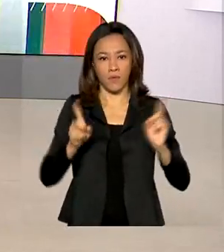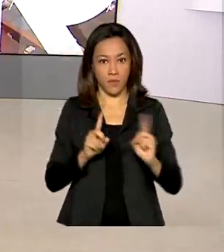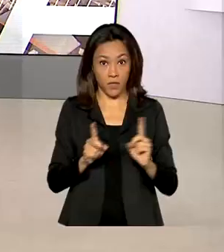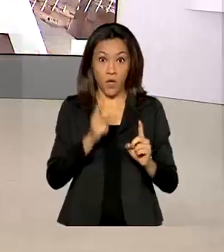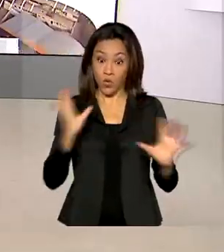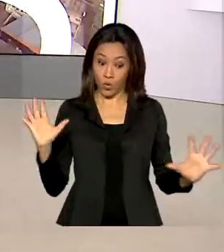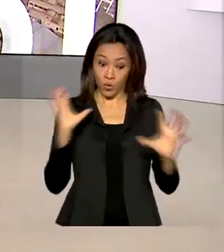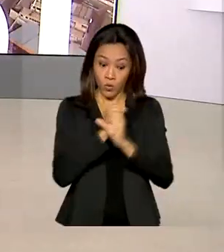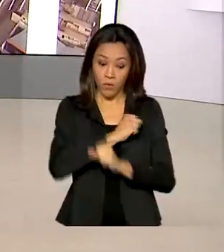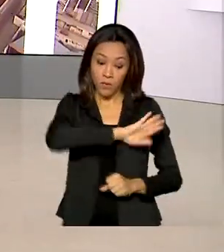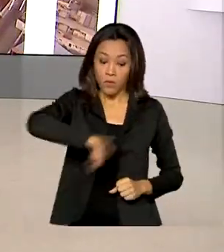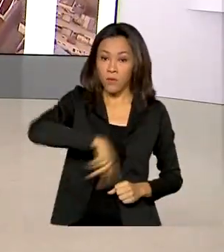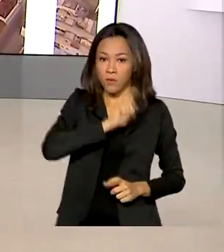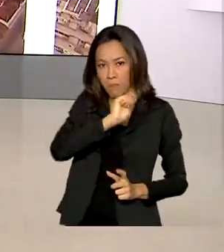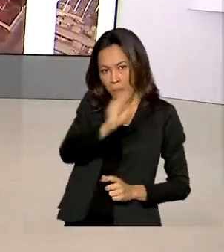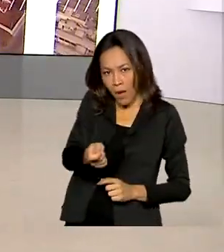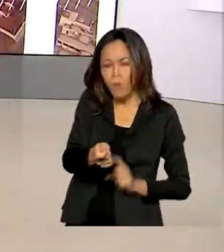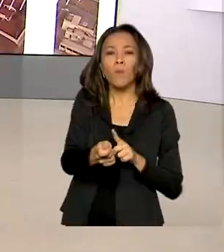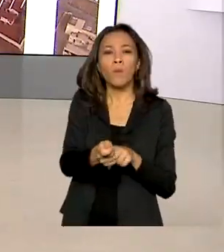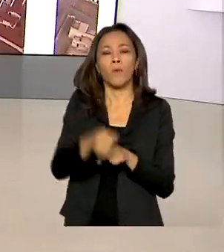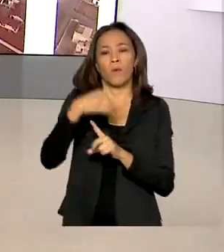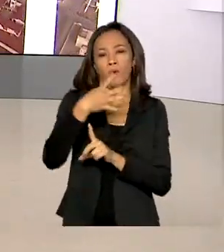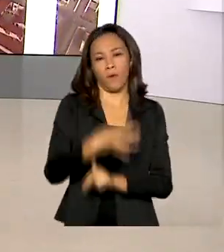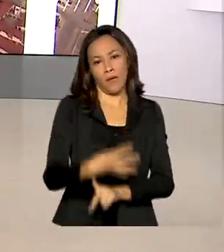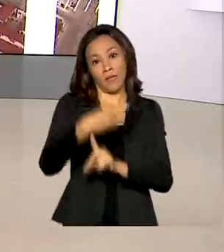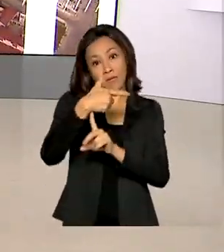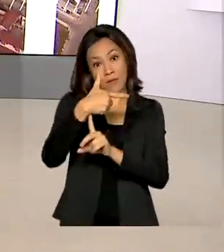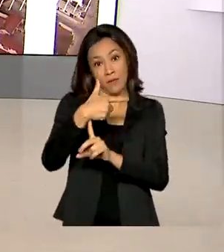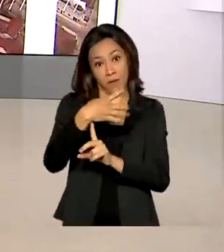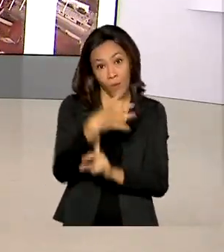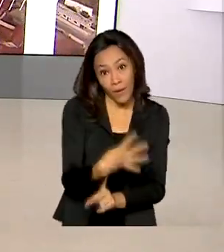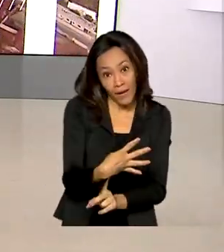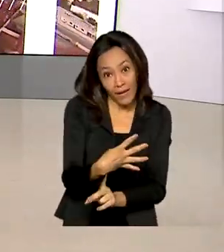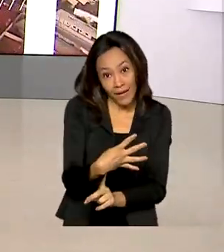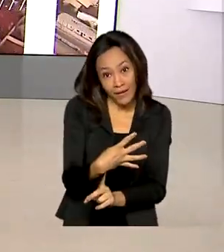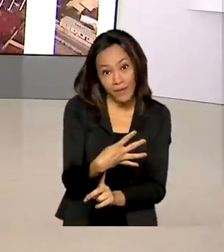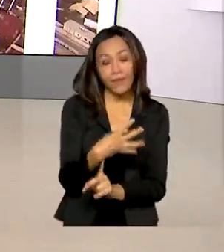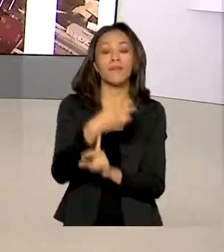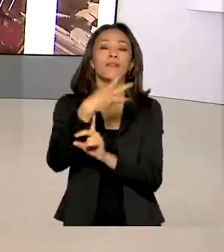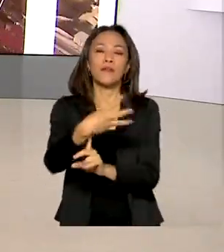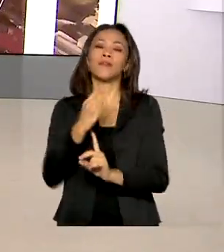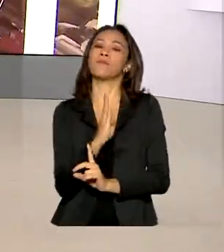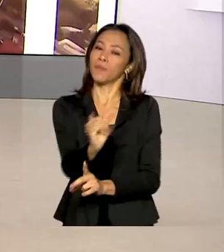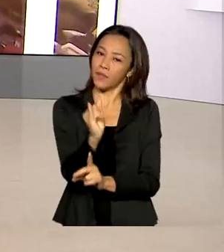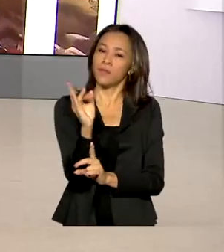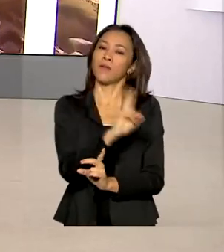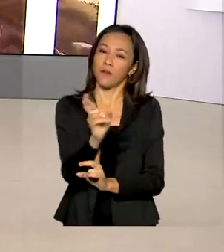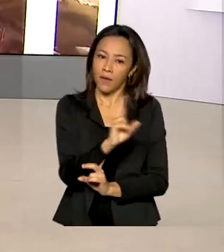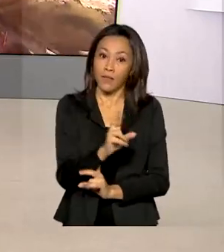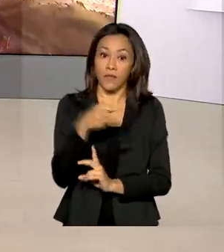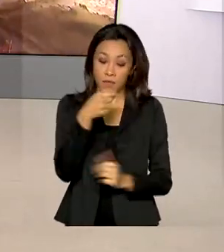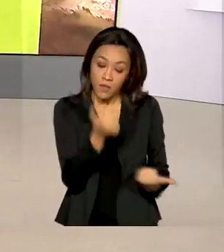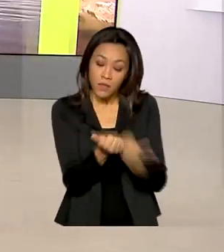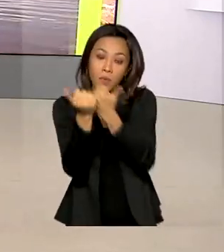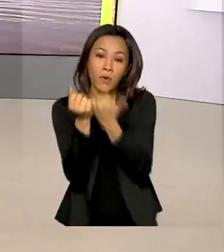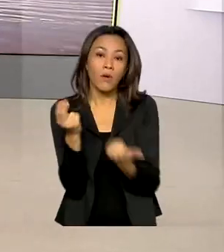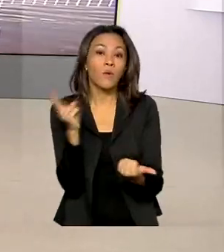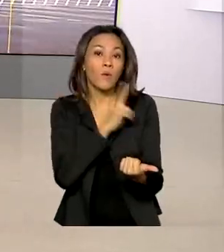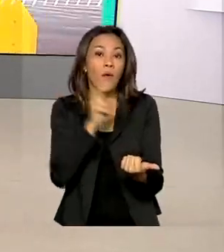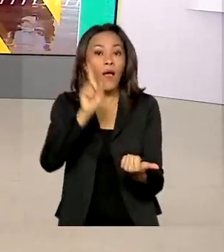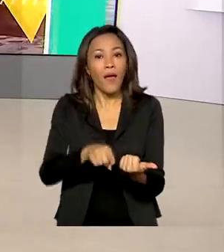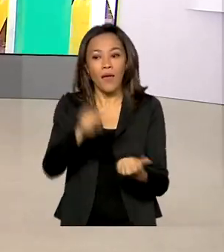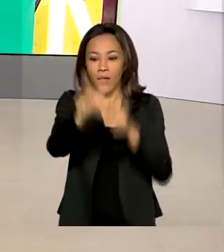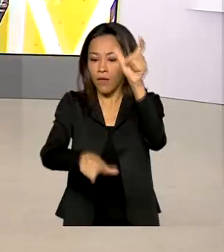que será pago aos brasileiros, chega a 43 milhões bilhões de reais. O auxílio é destinado a